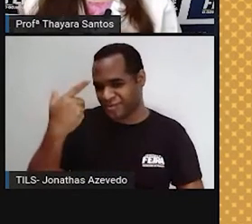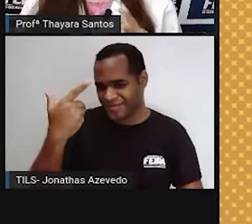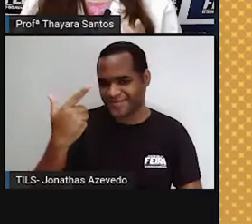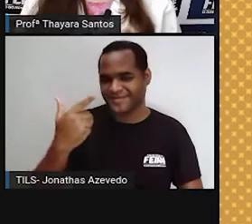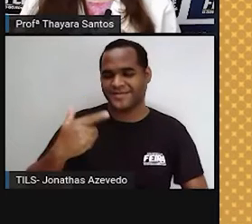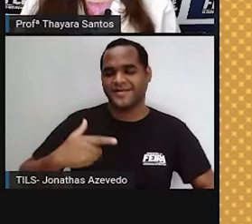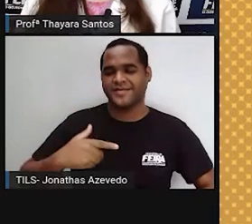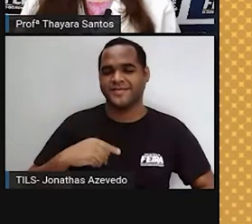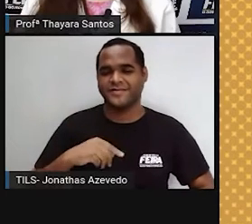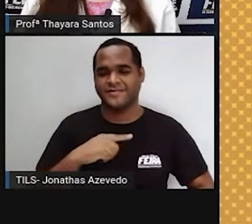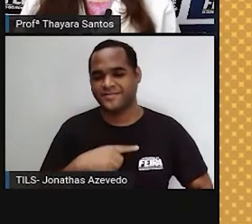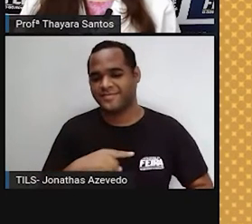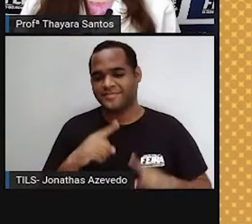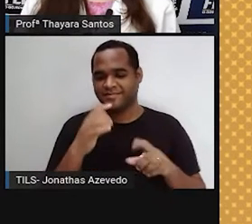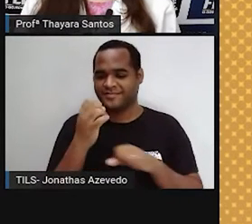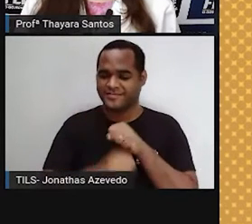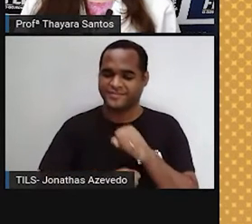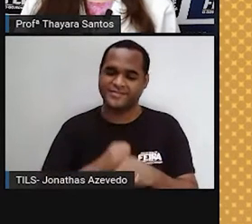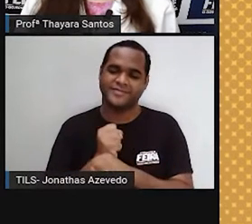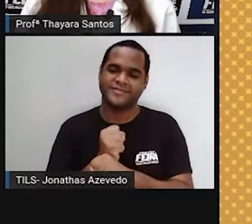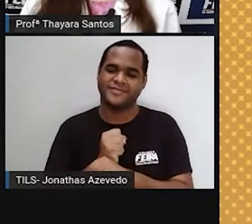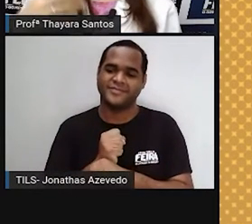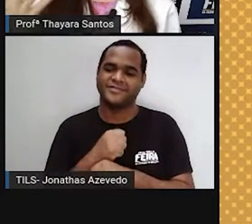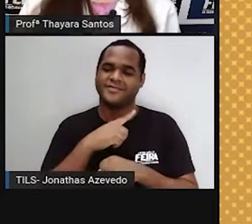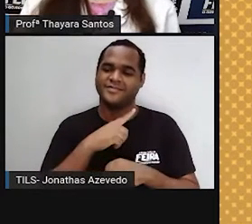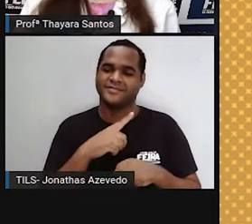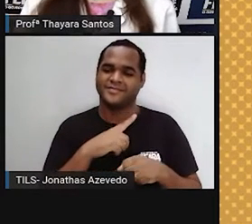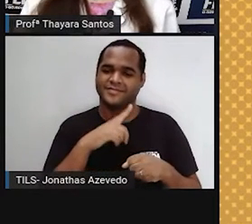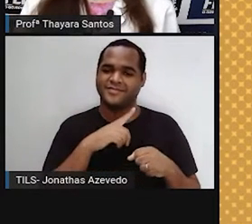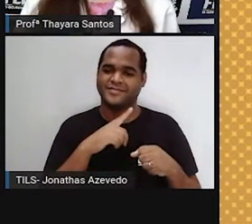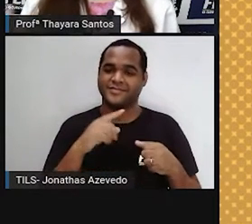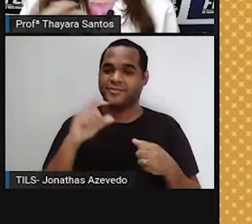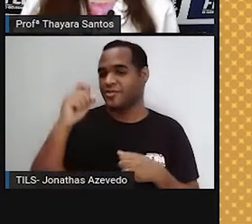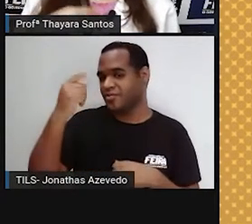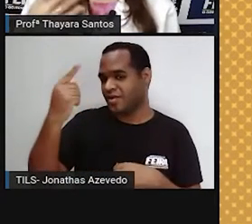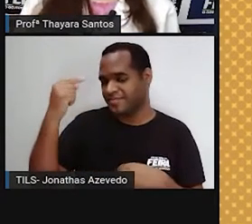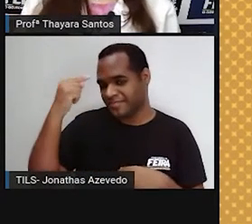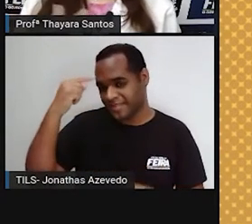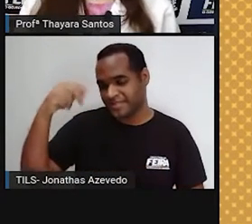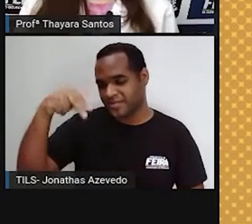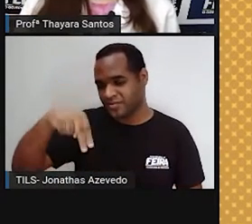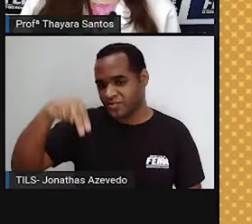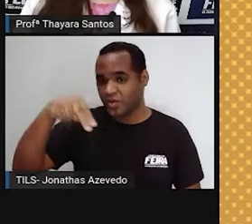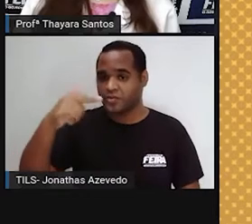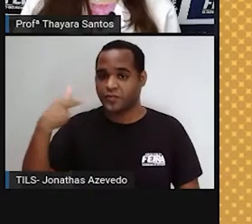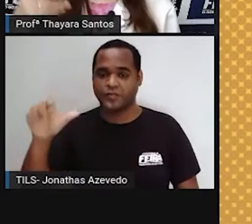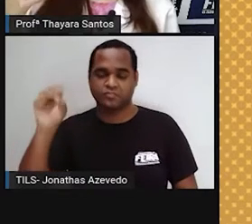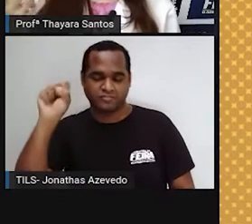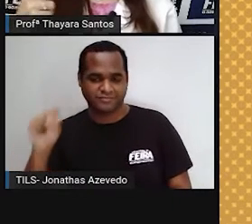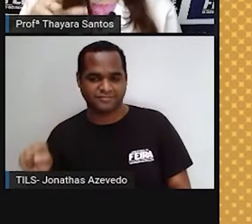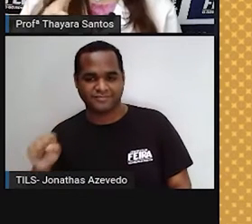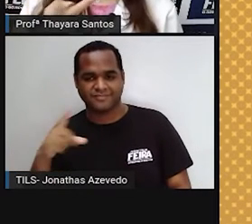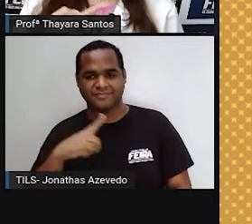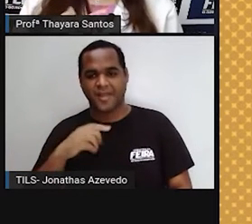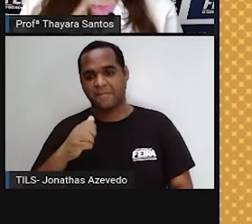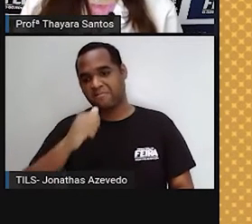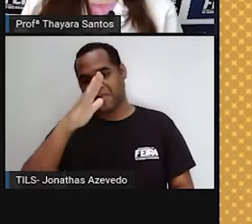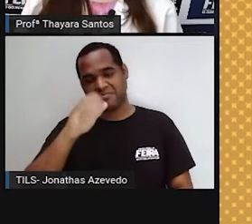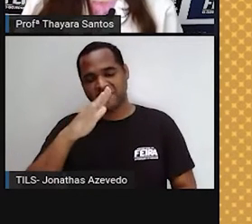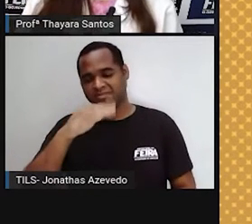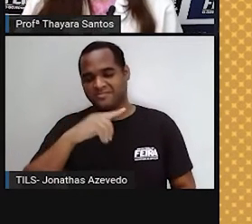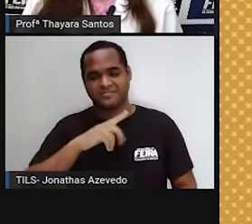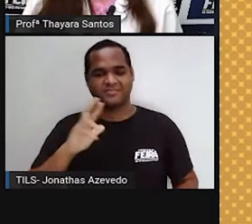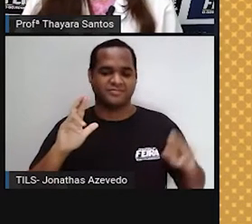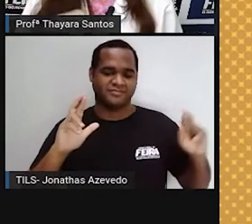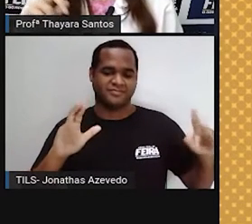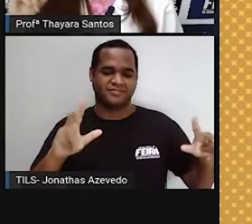em determinadas épocas do ano, a gente recebe mais radiação solar no hemisfério norte do que no hemisfério sul. Isso dá uma diferença aí